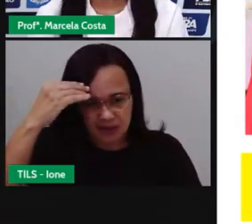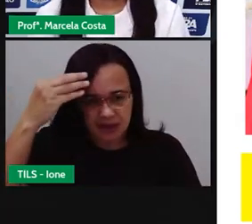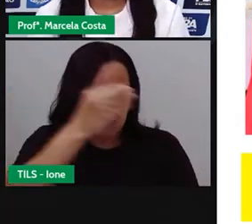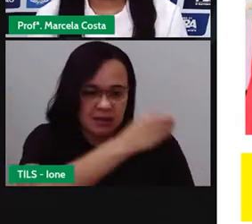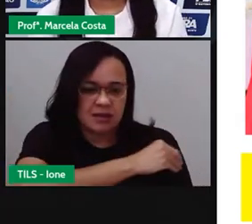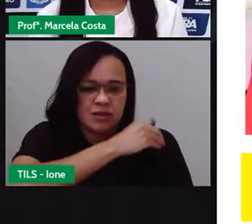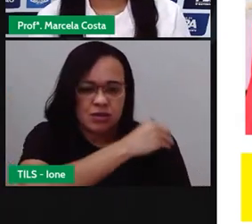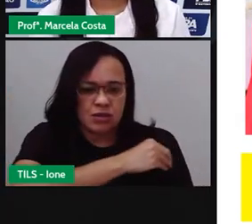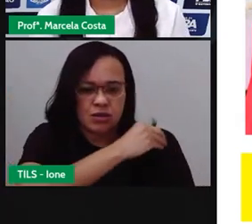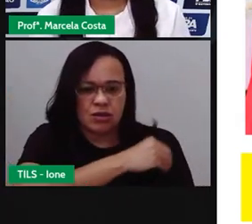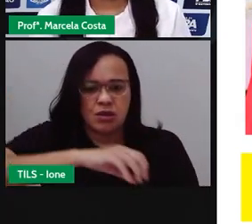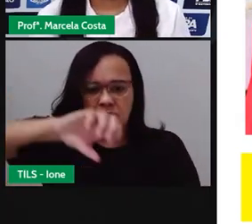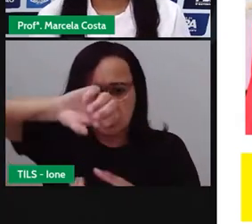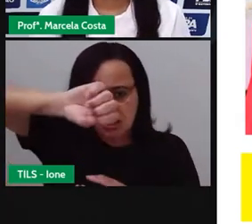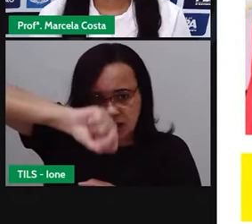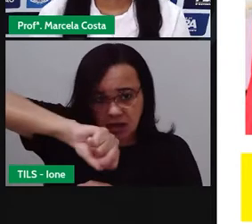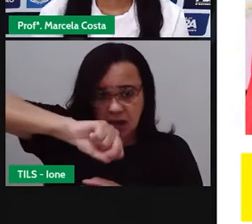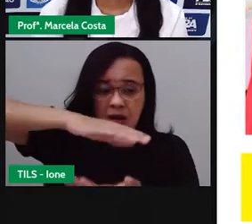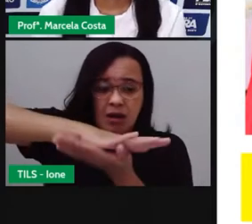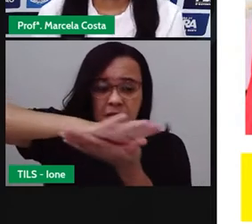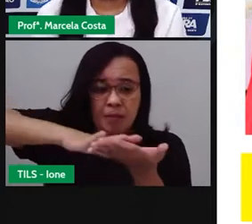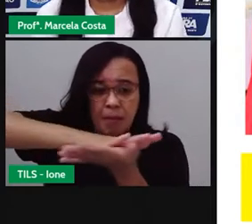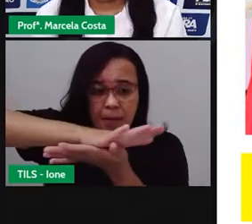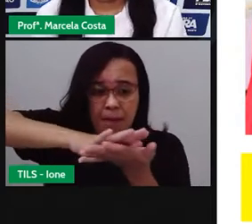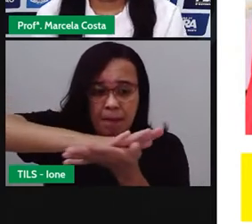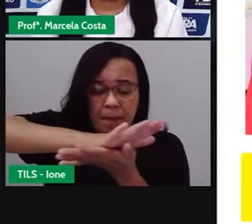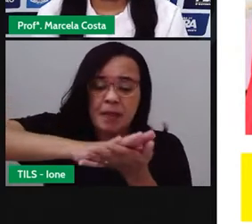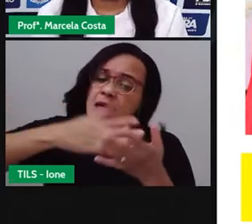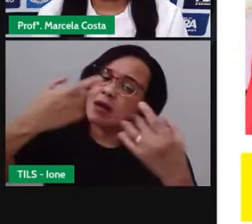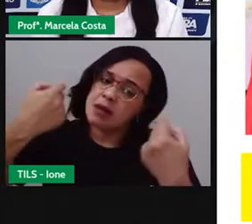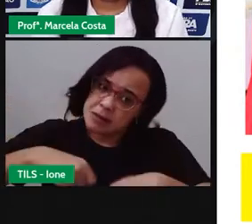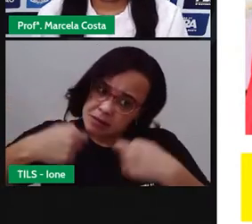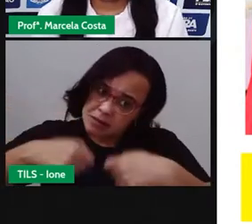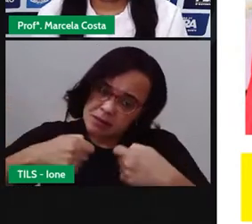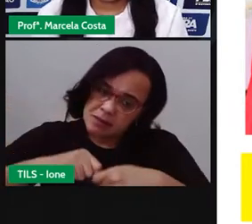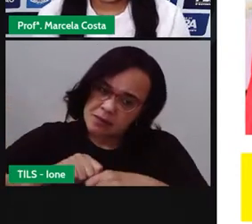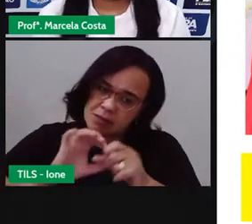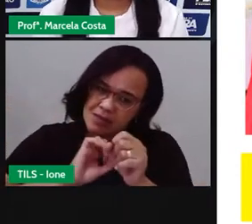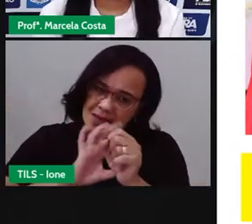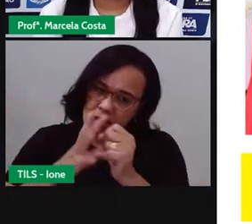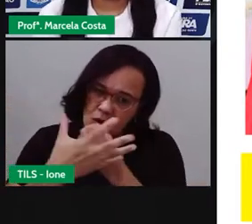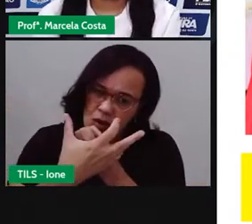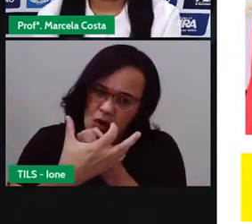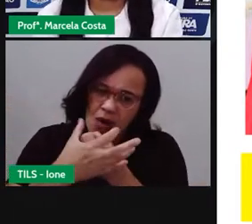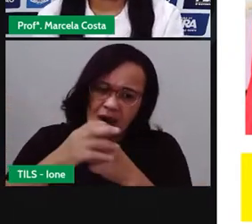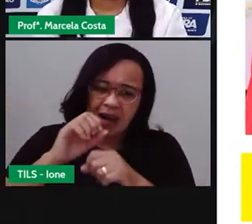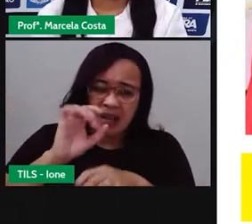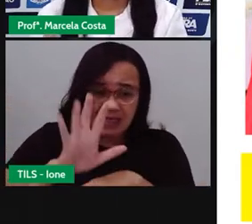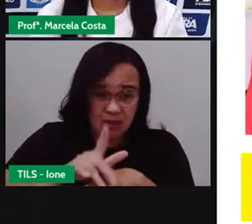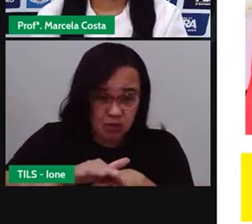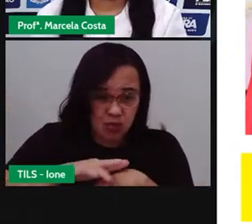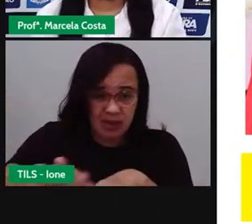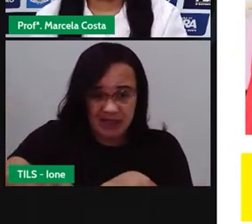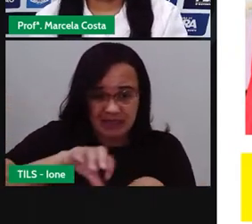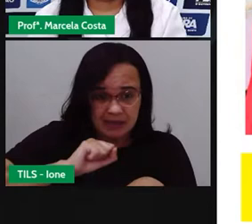você vai ver aí no cheirante um frasco de álcool